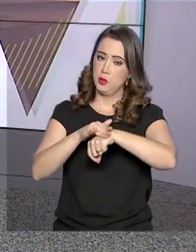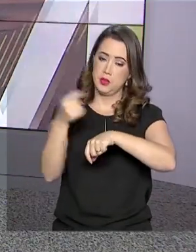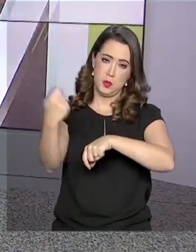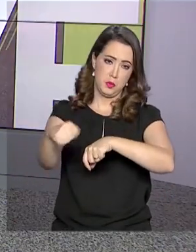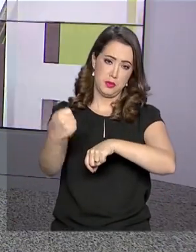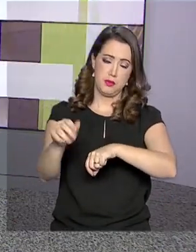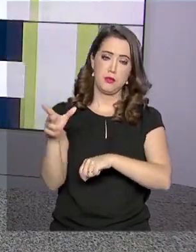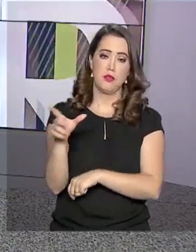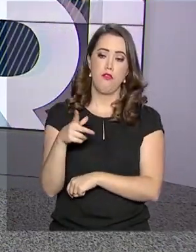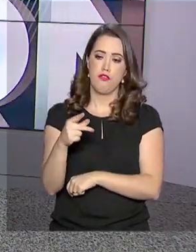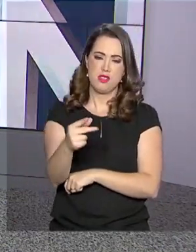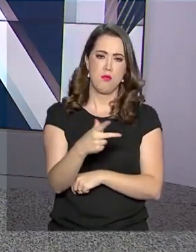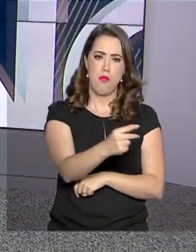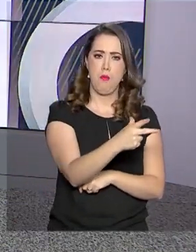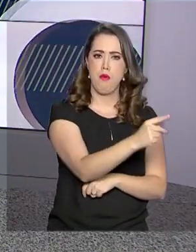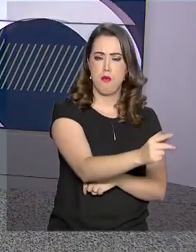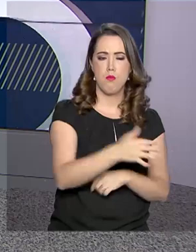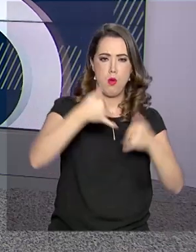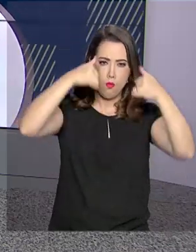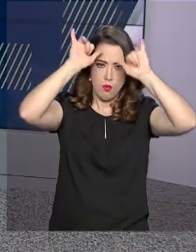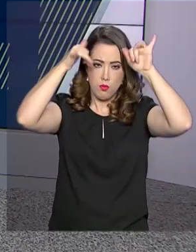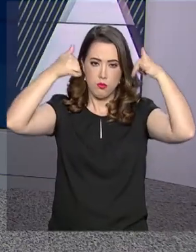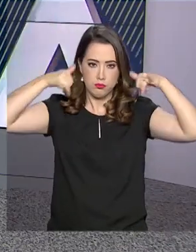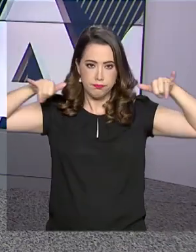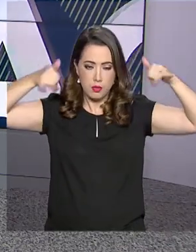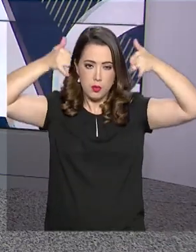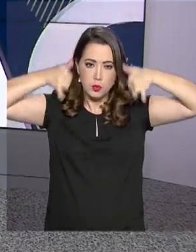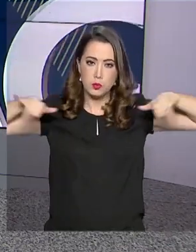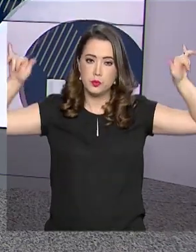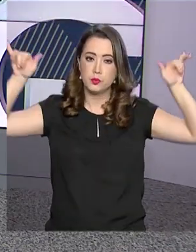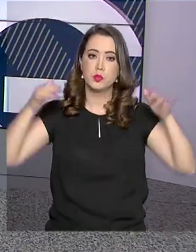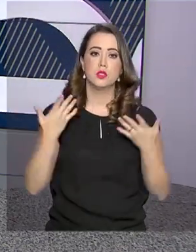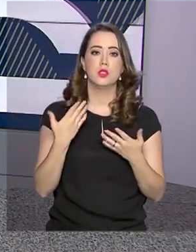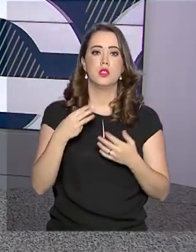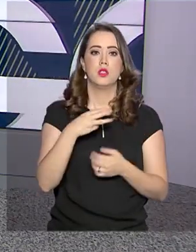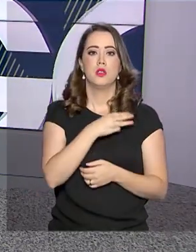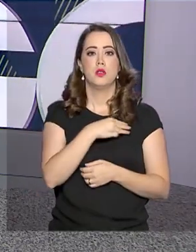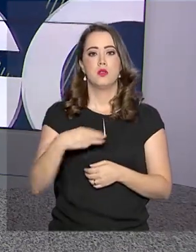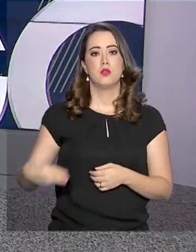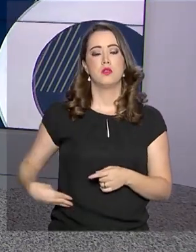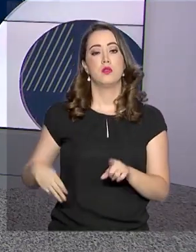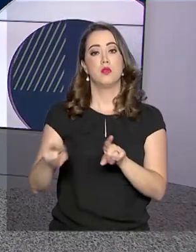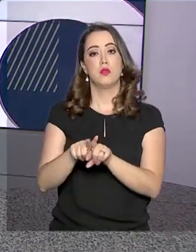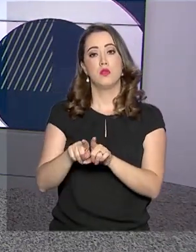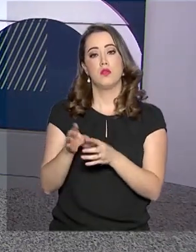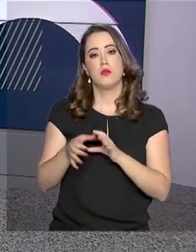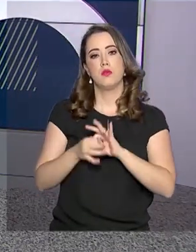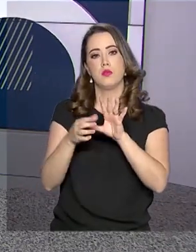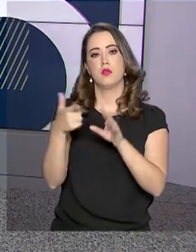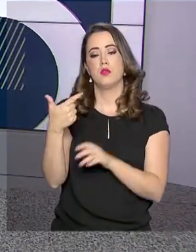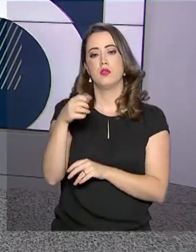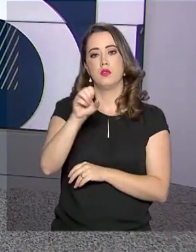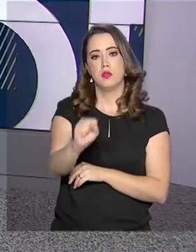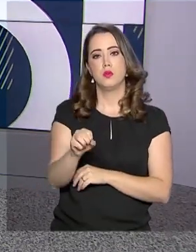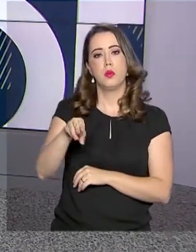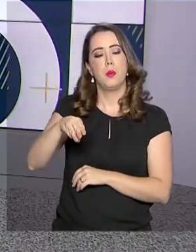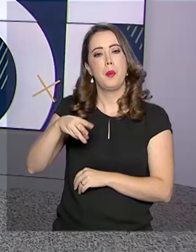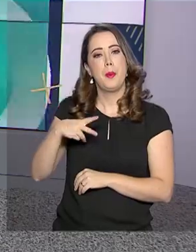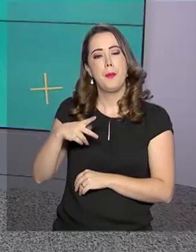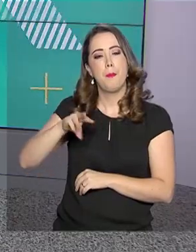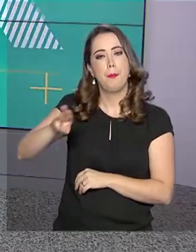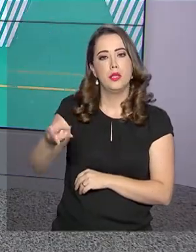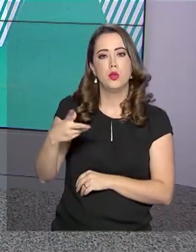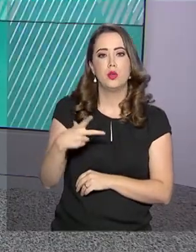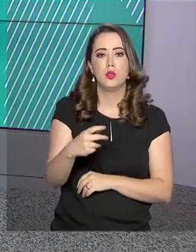vacinação. O Ministério da Agricultura vai liberar 218 milhões de doses de vacinas